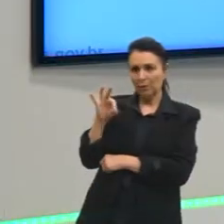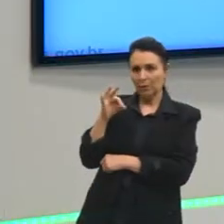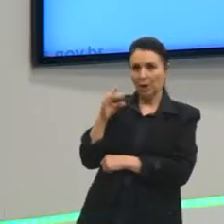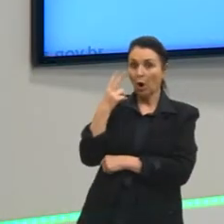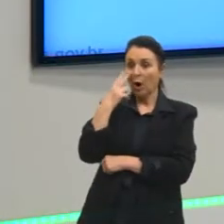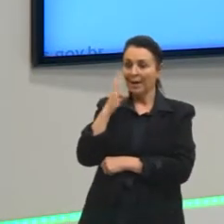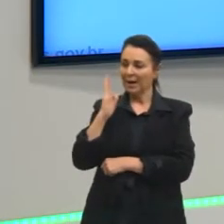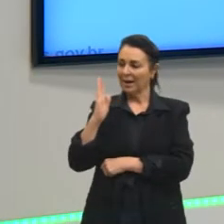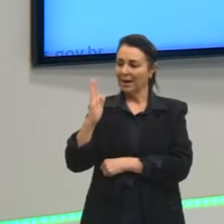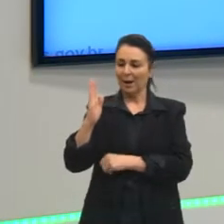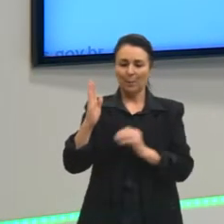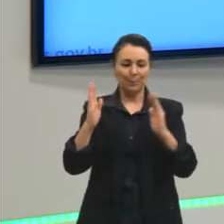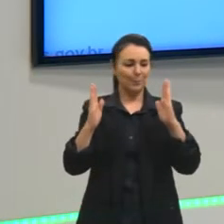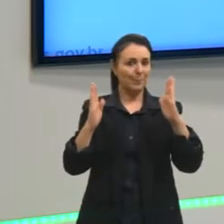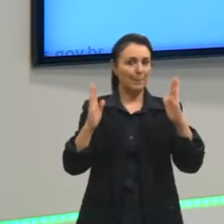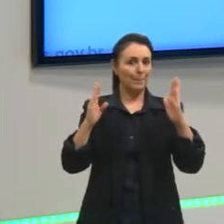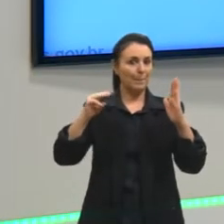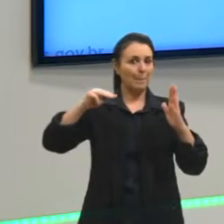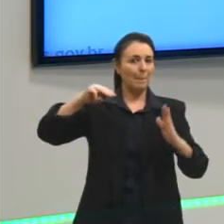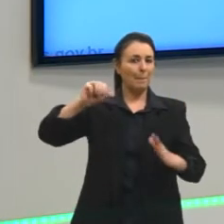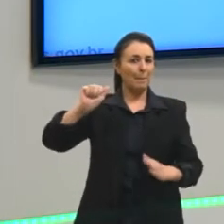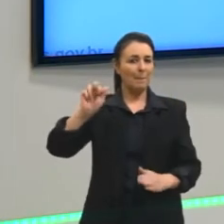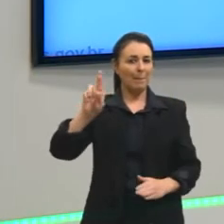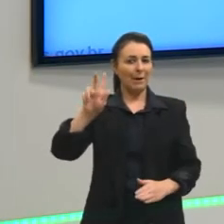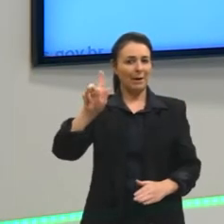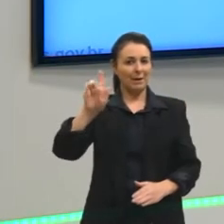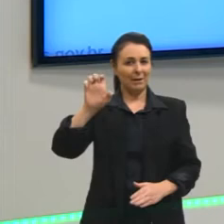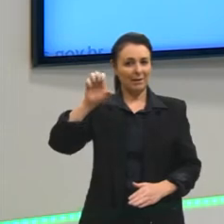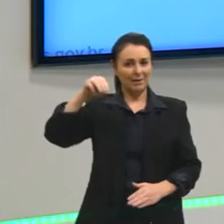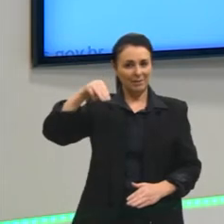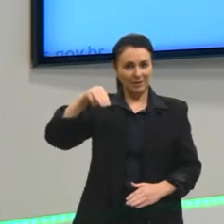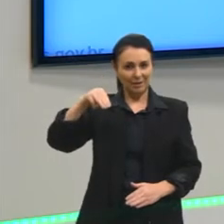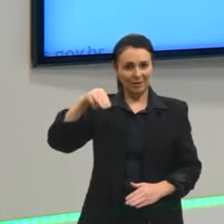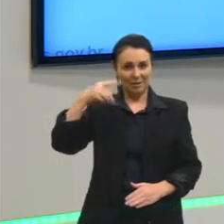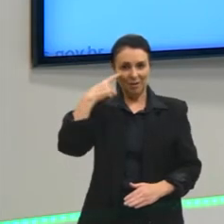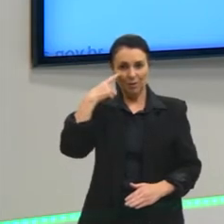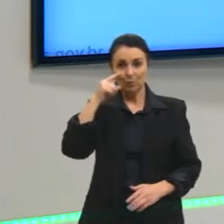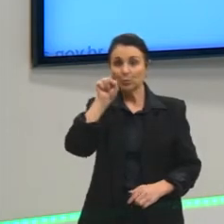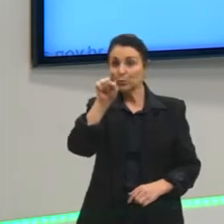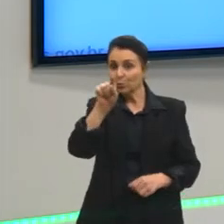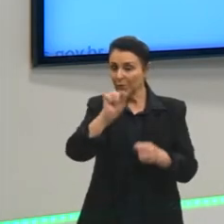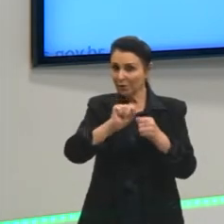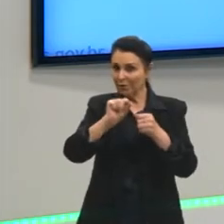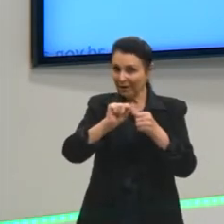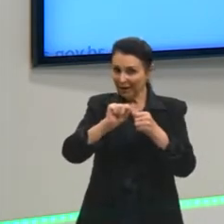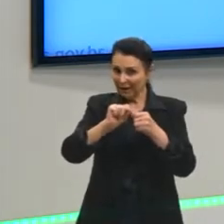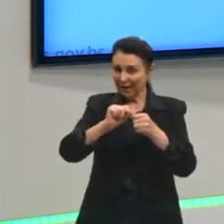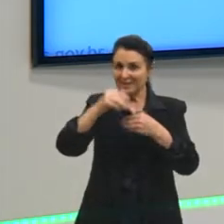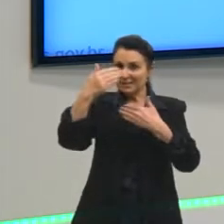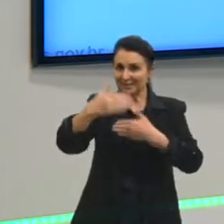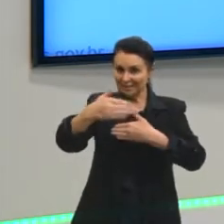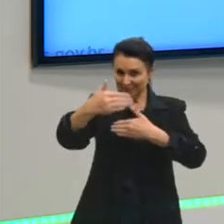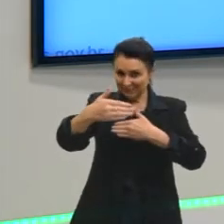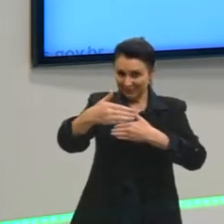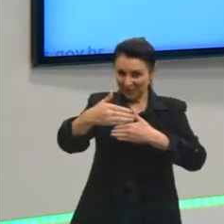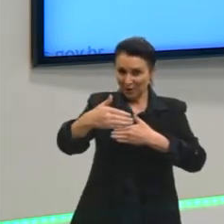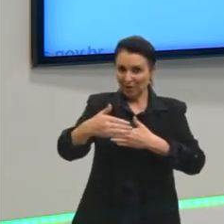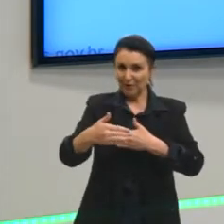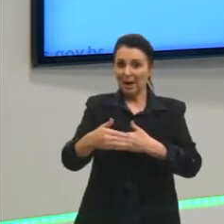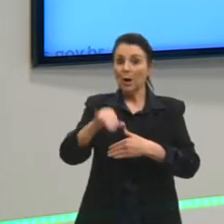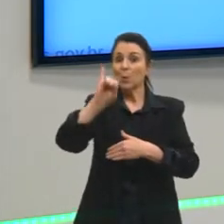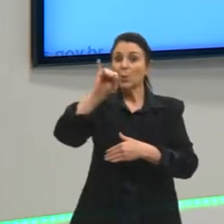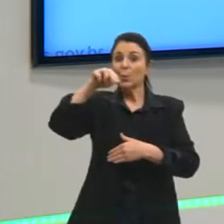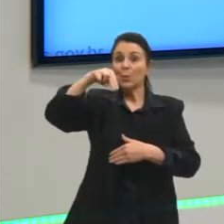margem. Isso aqui é uma margem. Isso aqui é quando vocês fazem o Enem, o INEP chama de espelho. O que é o espelho? É